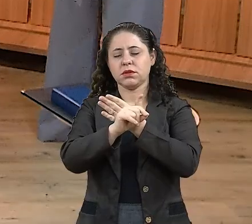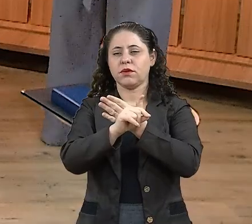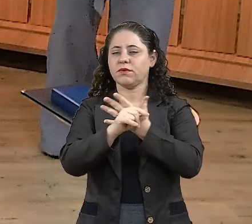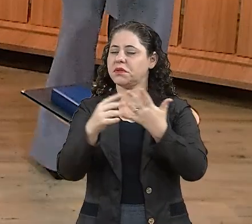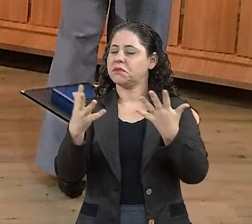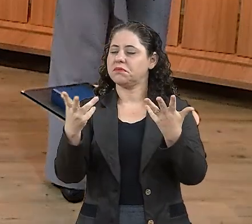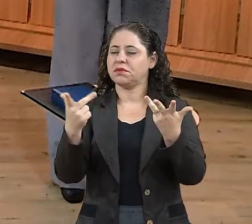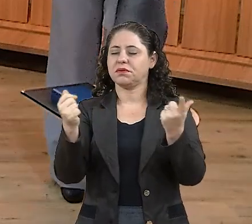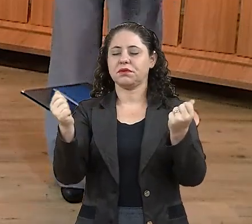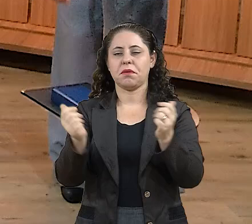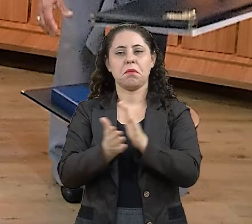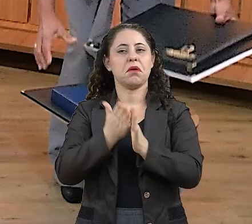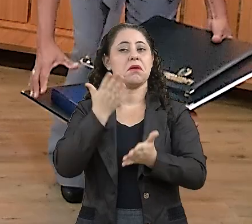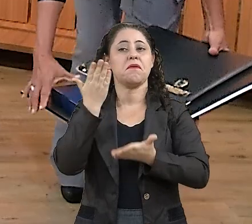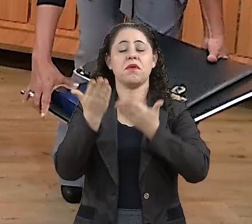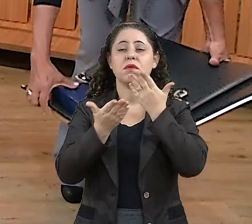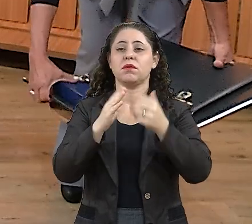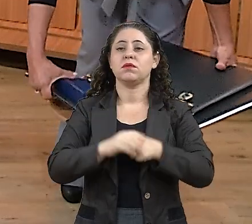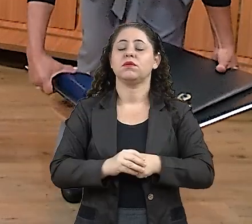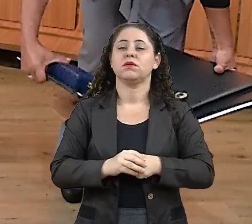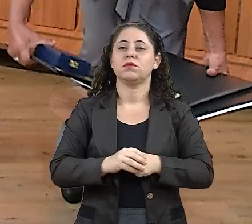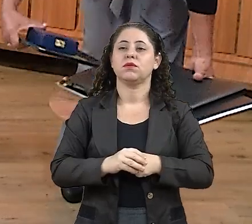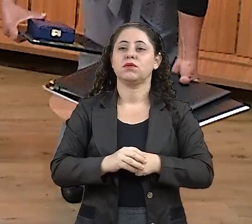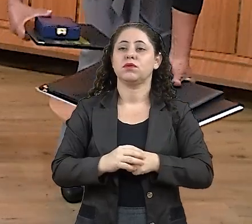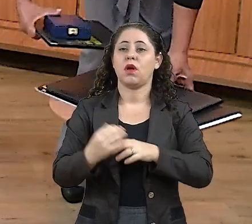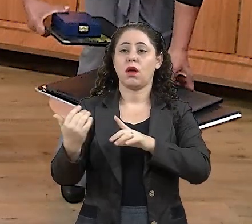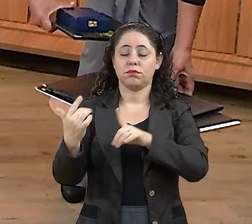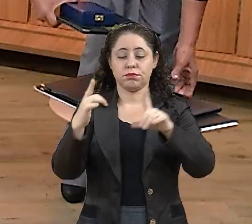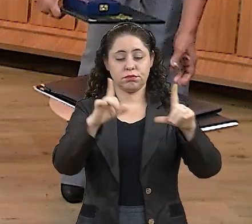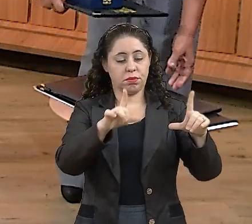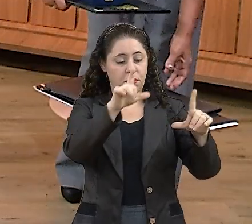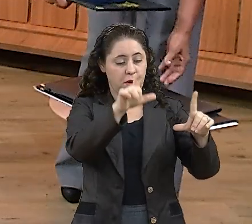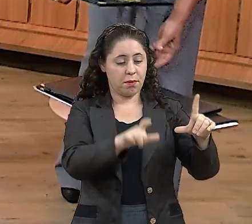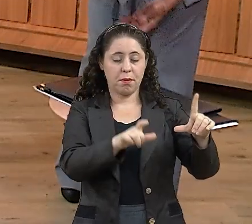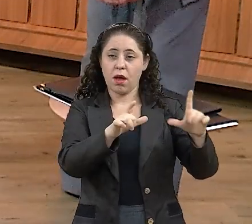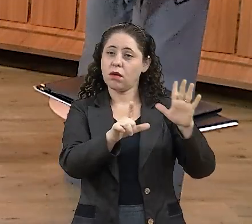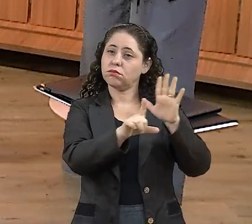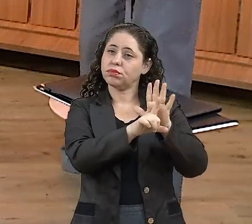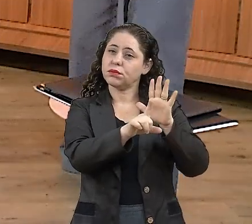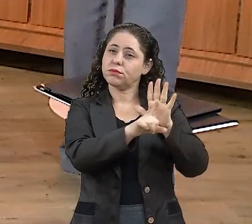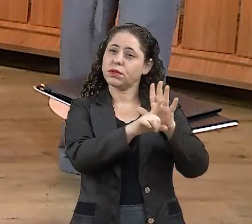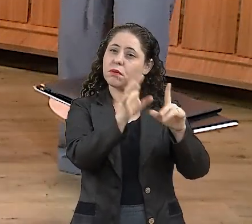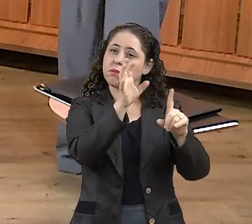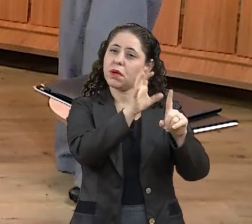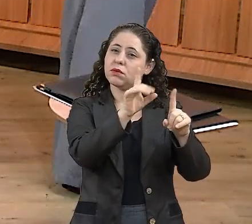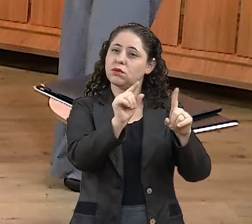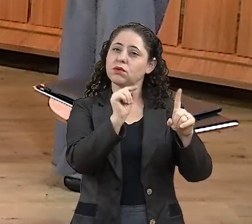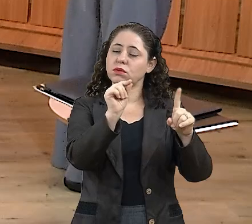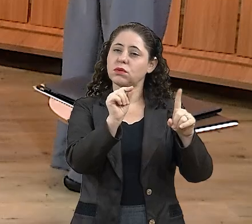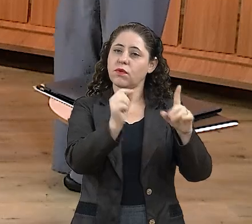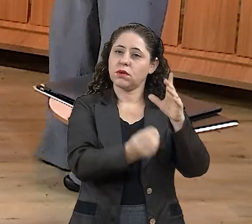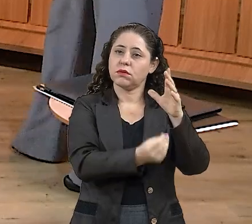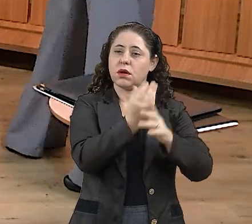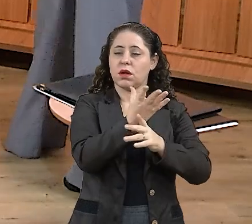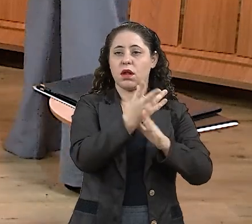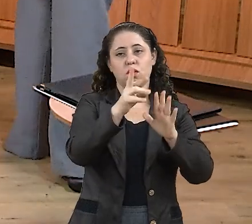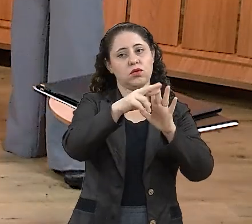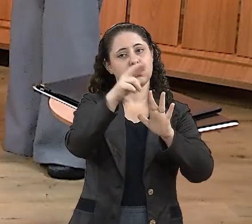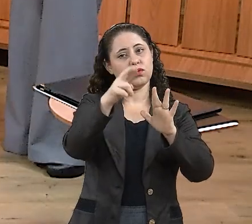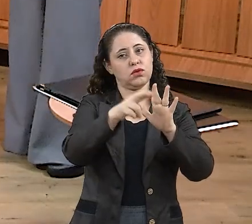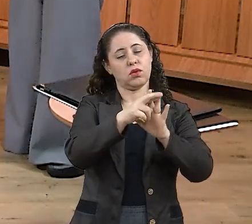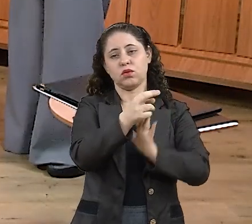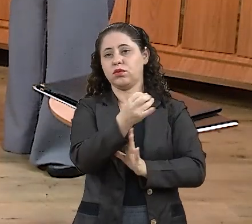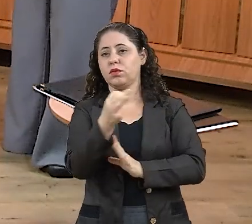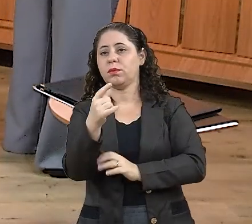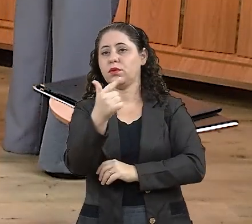fantástico. Aí, a comenda do mérito legislativo, ela foi criada por uma resolução, a